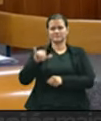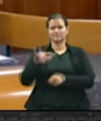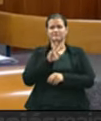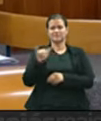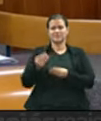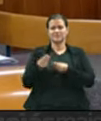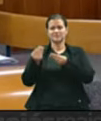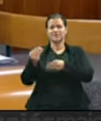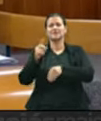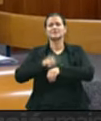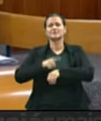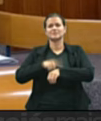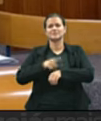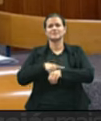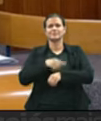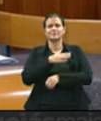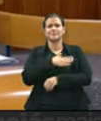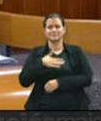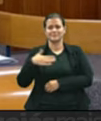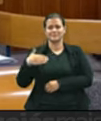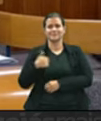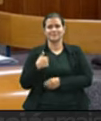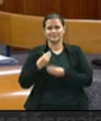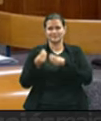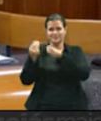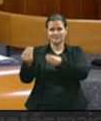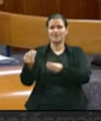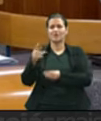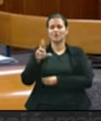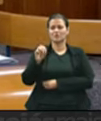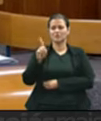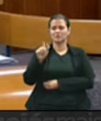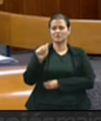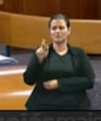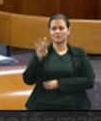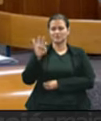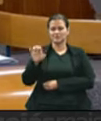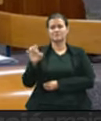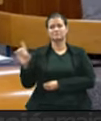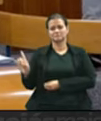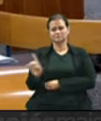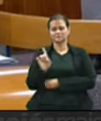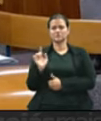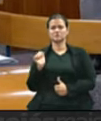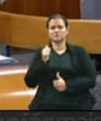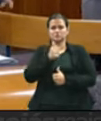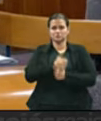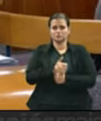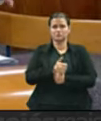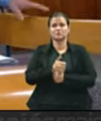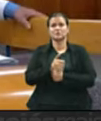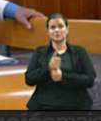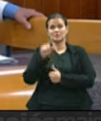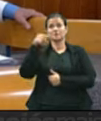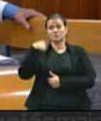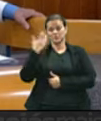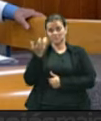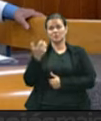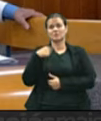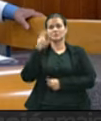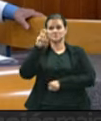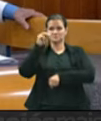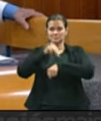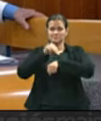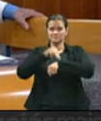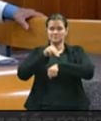Rodarte, vem cá. Vou passar meu direito, que eu tenho de falar primeiro, para a Rodarte, que é uma mulher. Vou passar para ele, vou querer uns cinco minutos. Senhor